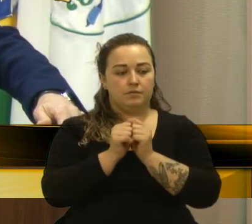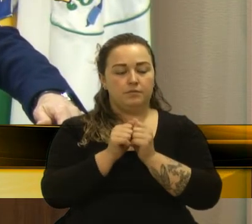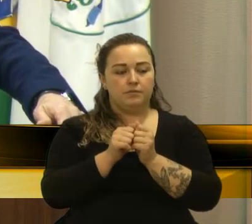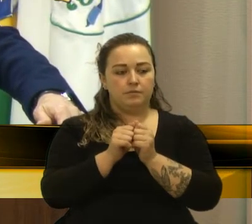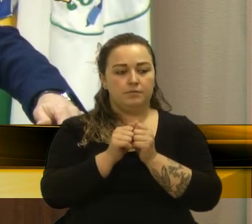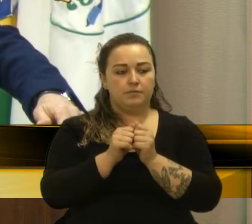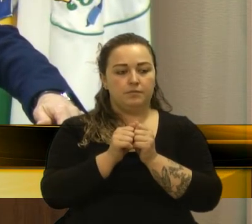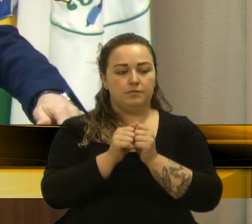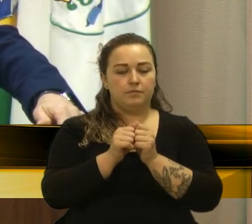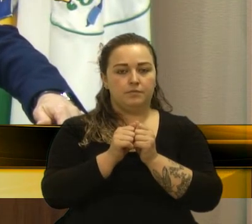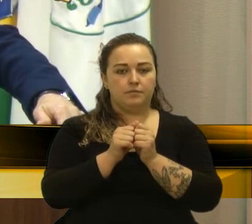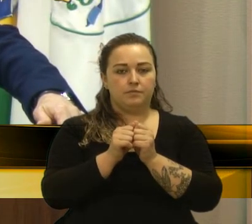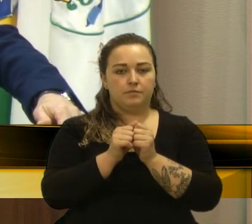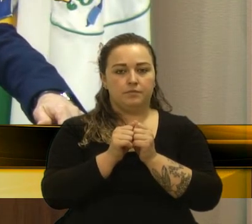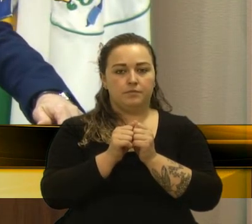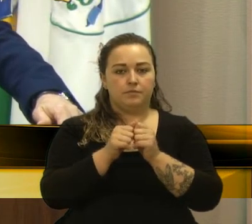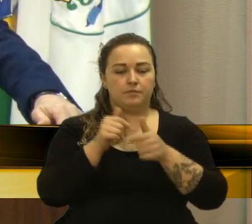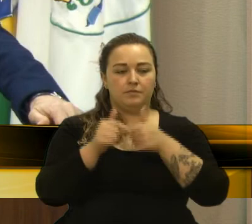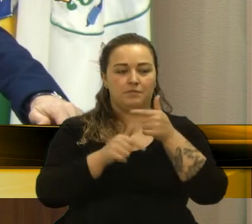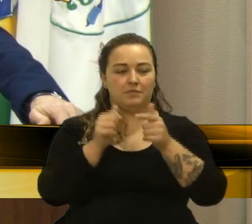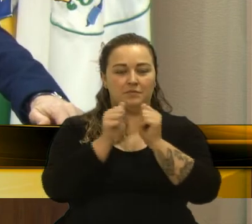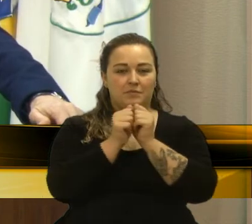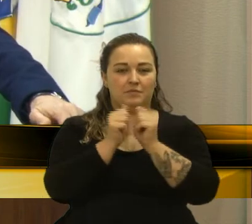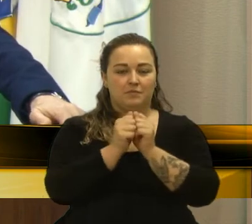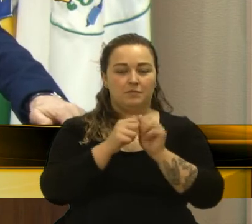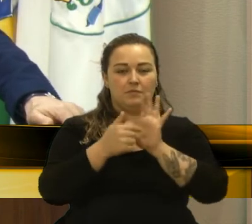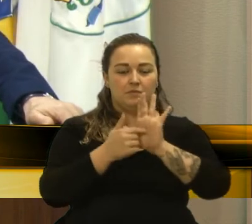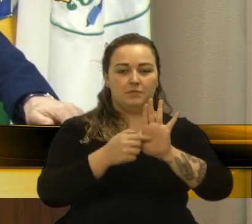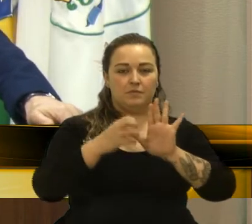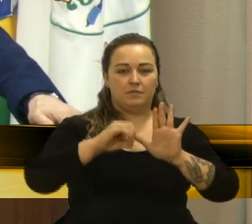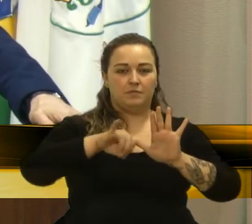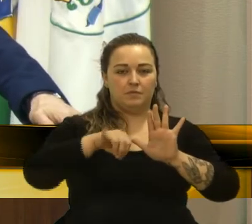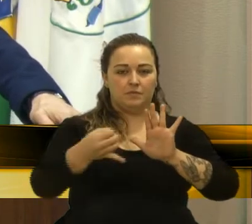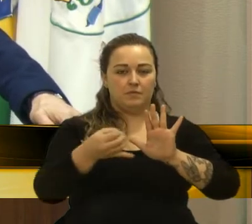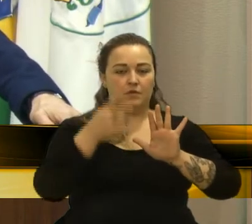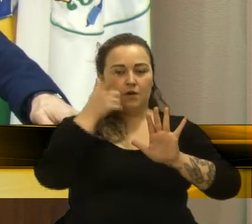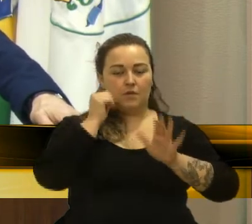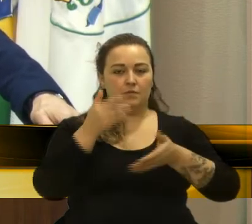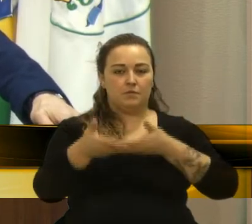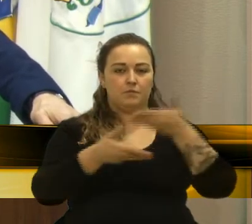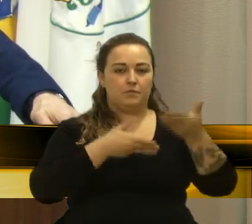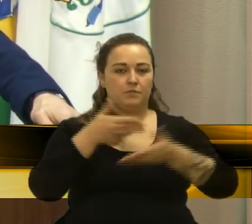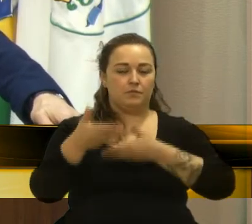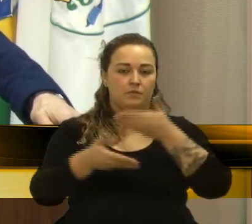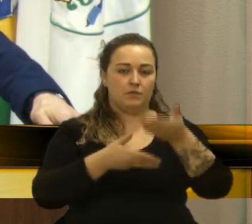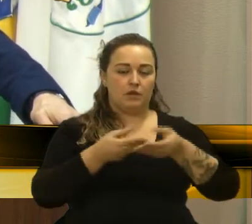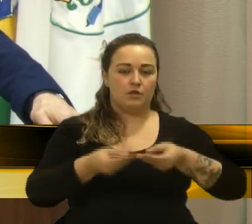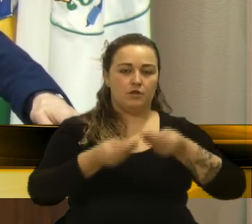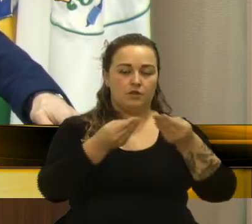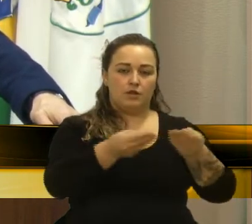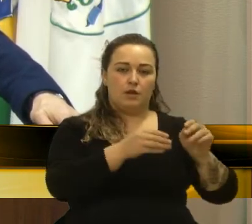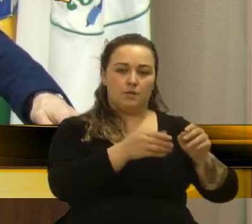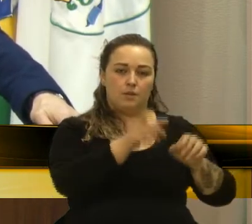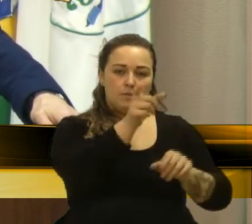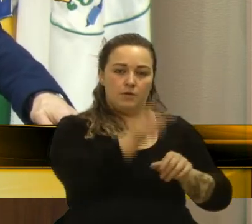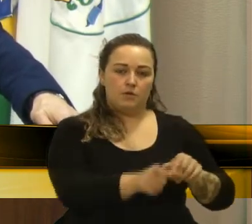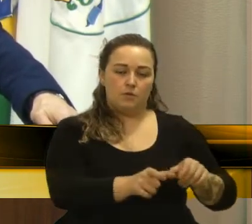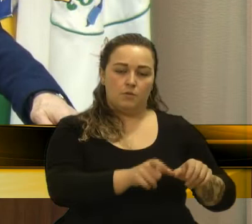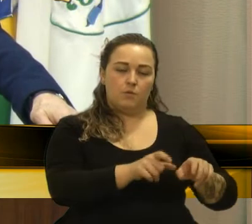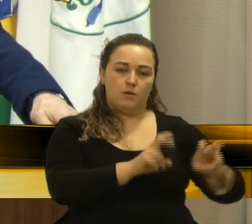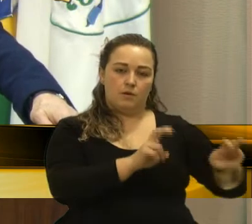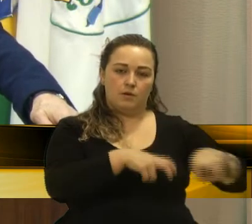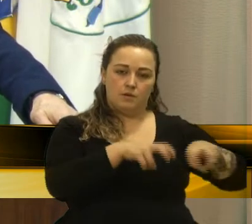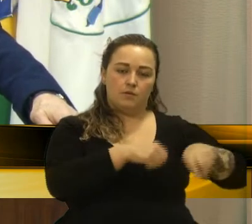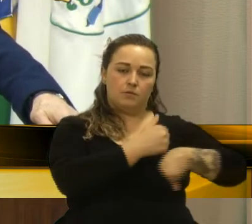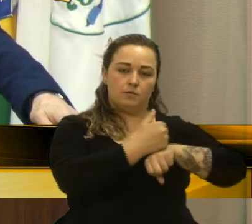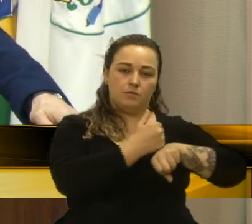que seja uma oportunidade de oferecer ao nosso agricultor um produto que vai lhe ajudar, ajudar